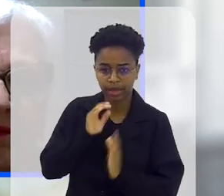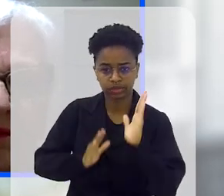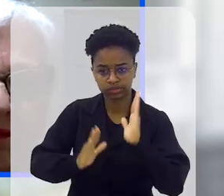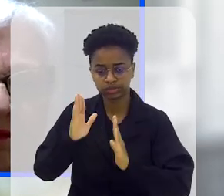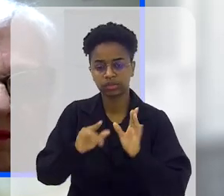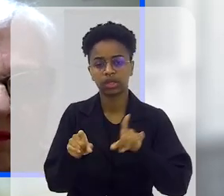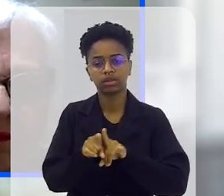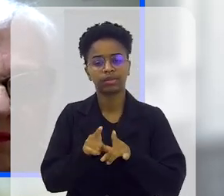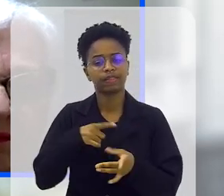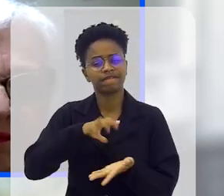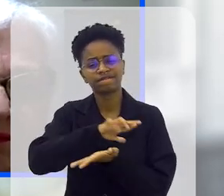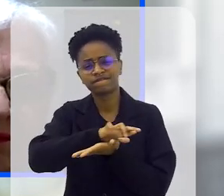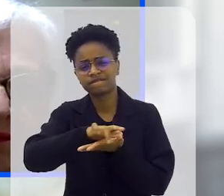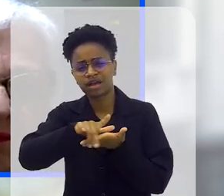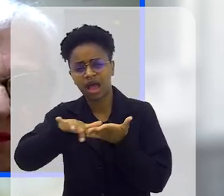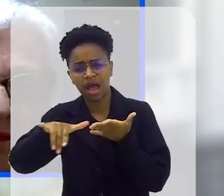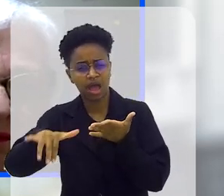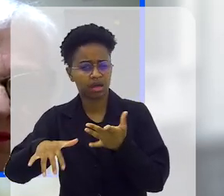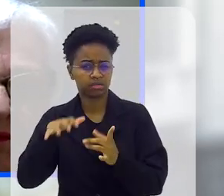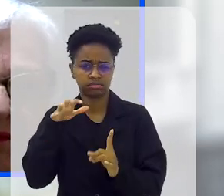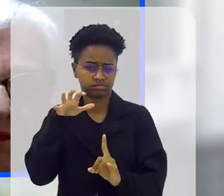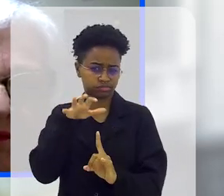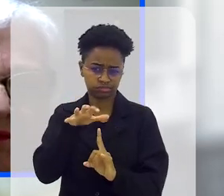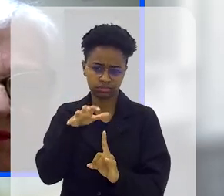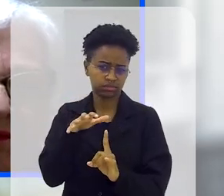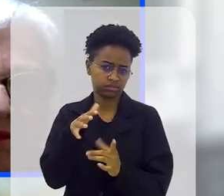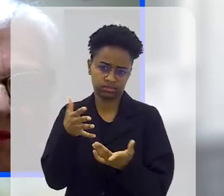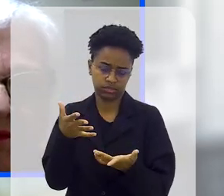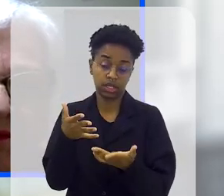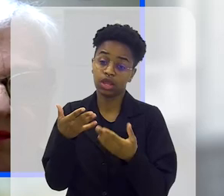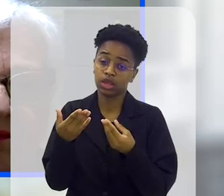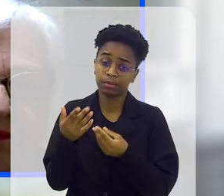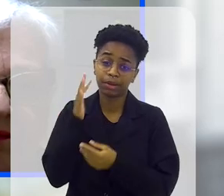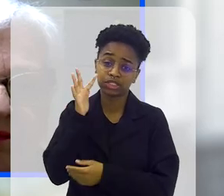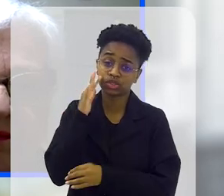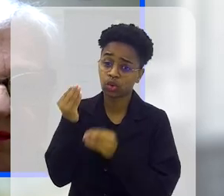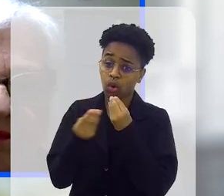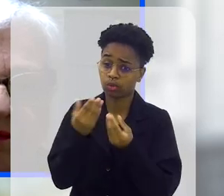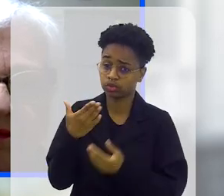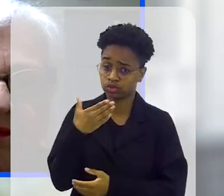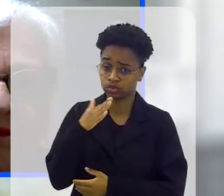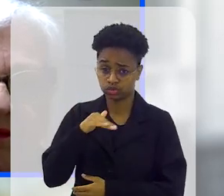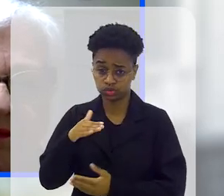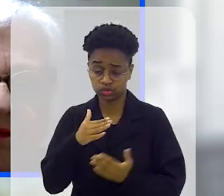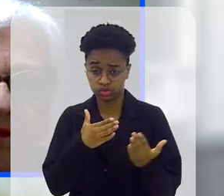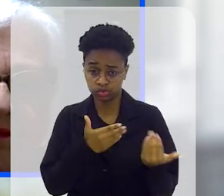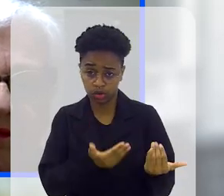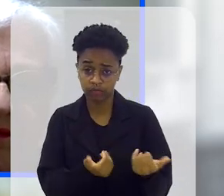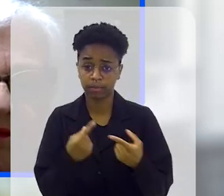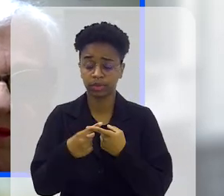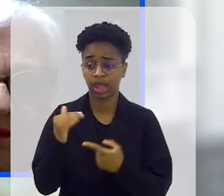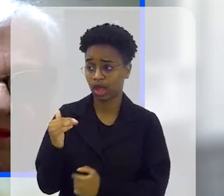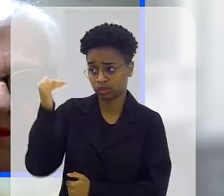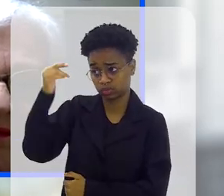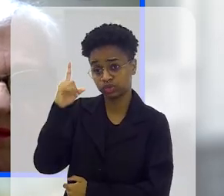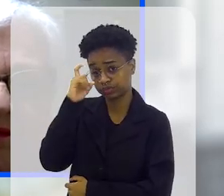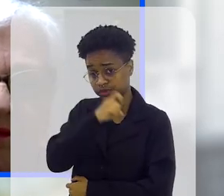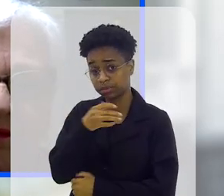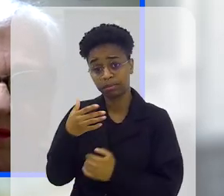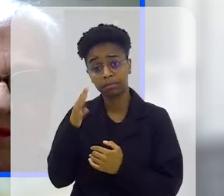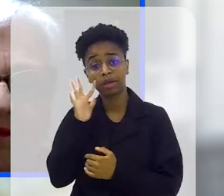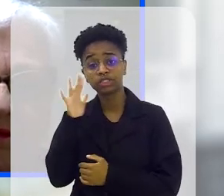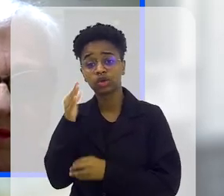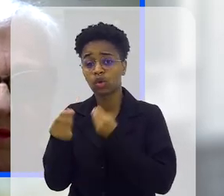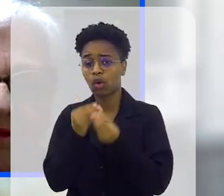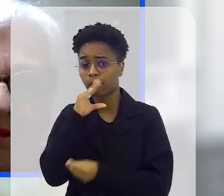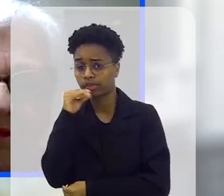período, enfim, fora os diversos efeitos colaterais, imagina isso para um jovem, para um adulto já é difícil, imagina para quem está ali